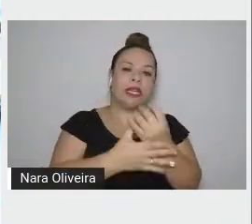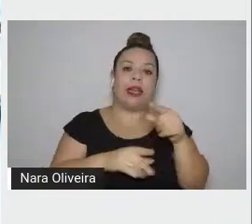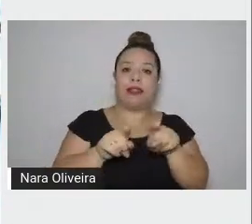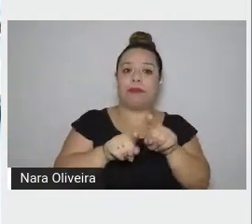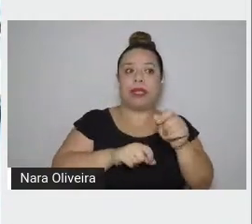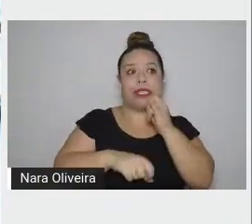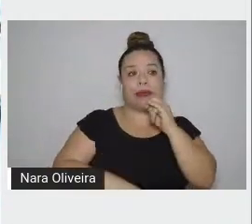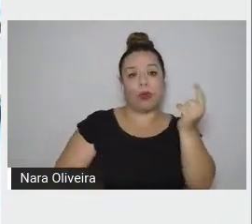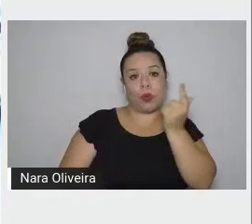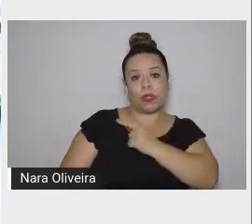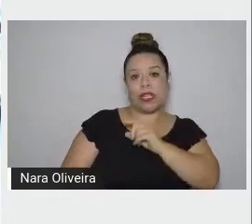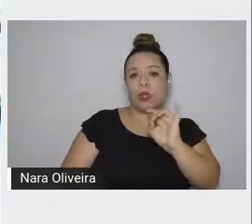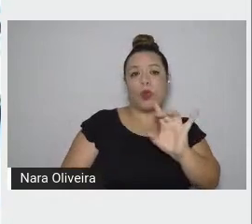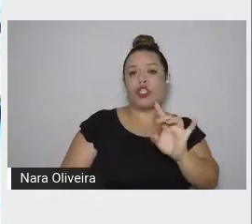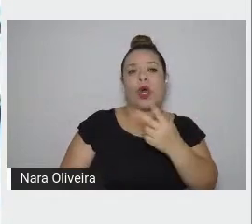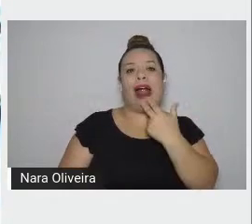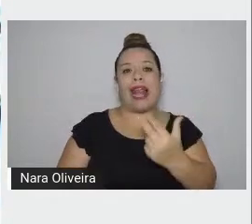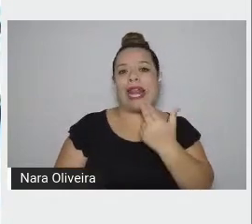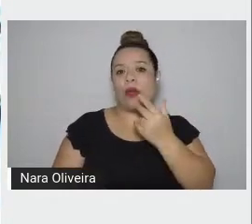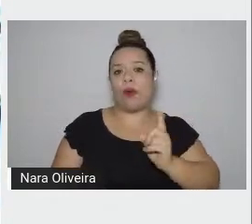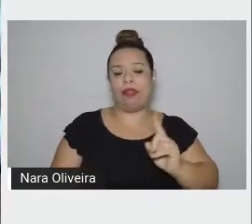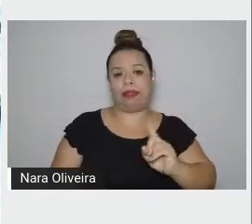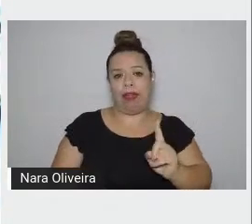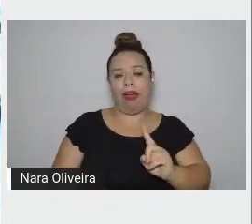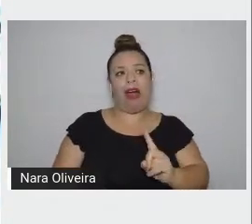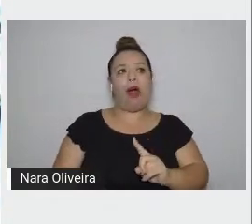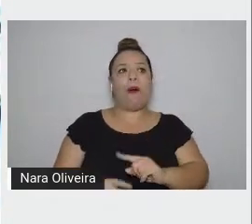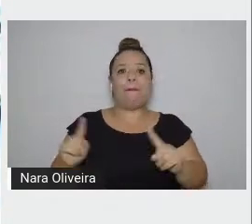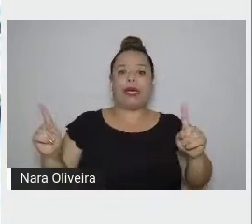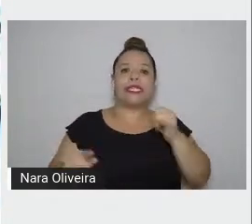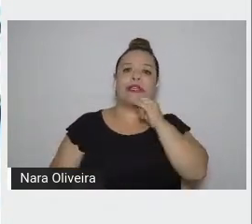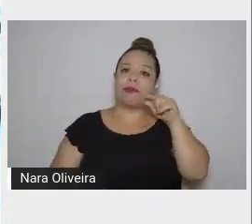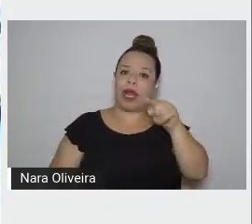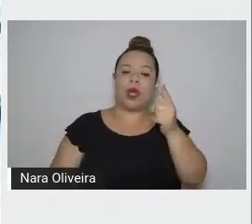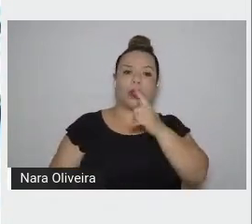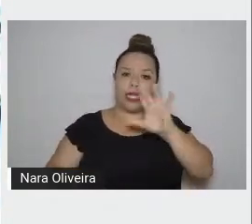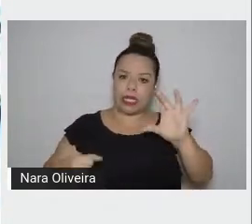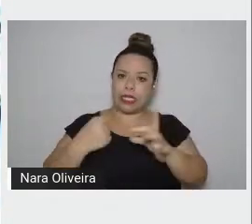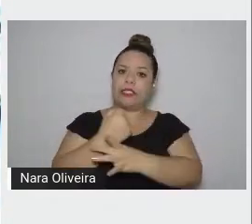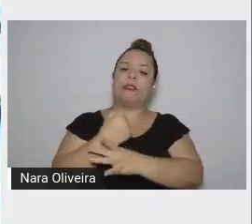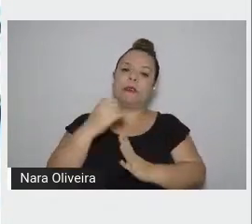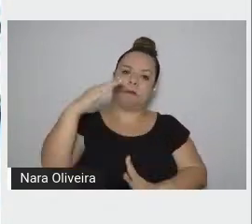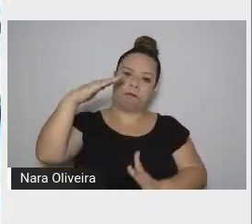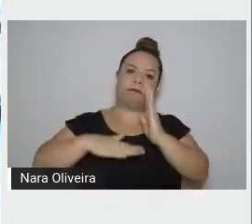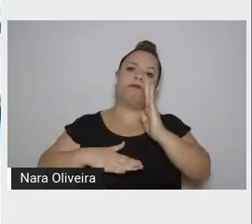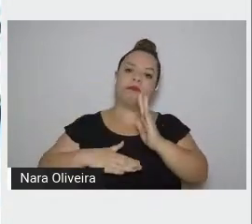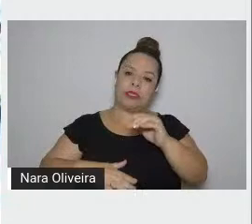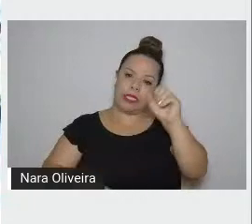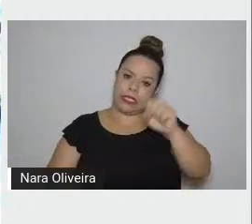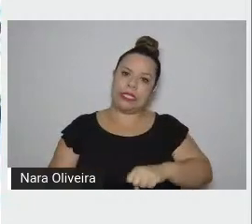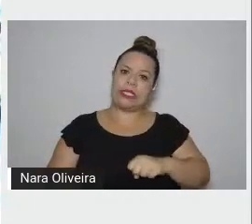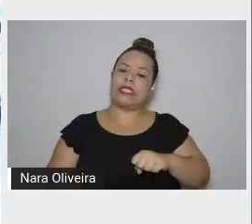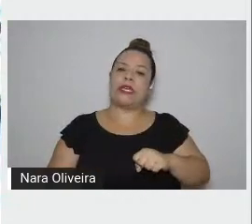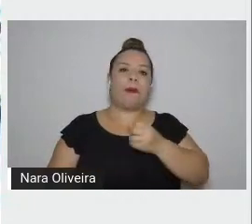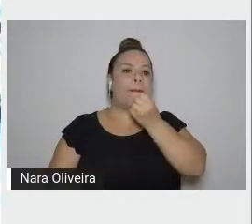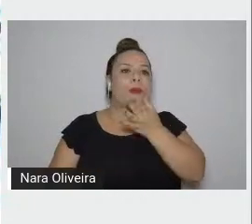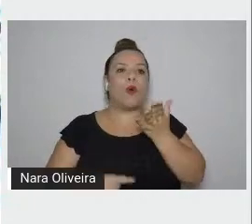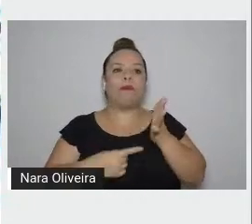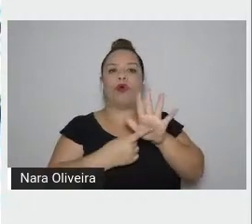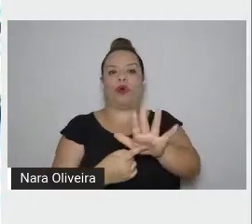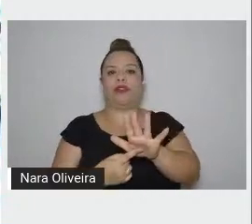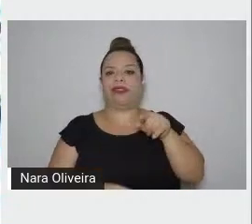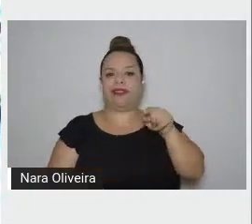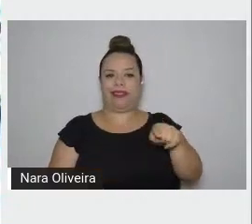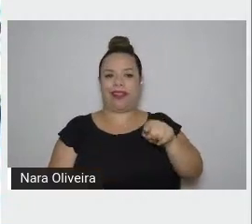língua e é ela que tem garantido o êxito, em boa parte, o êxito de Saramago em